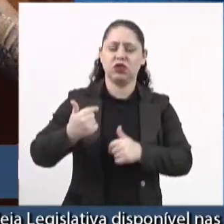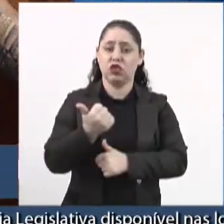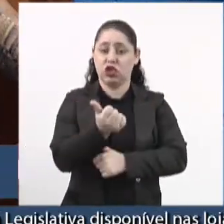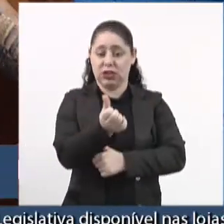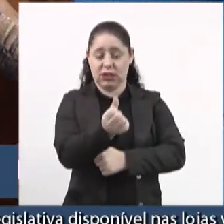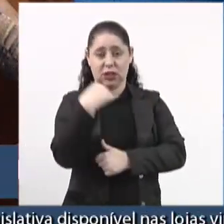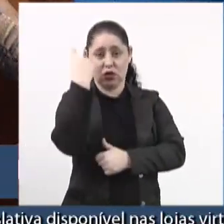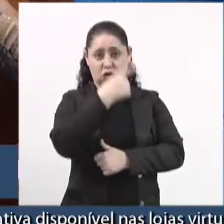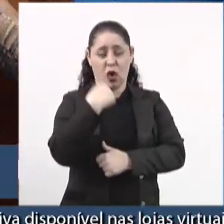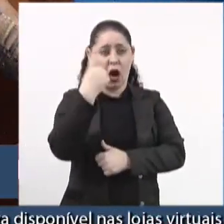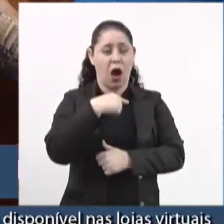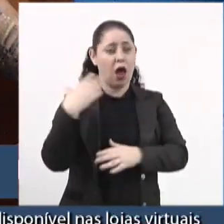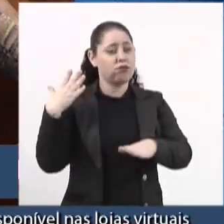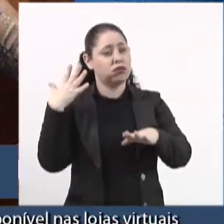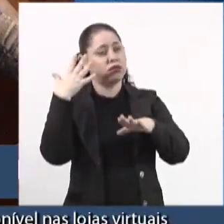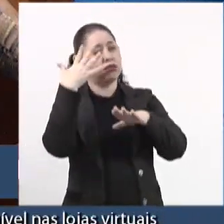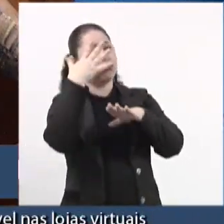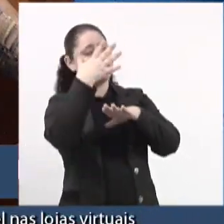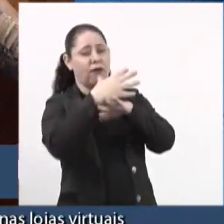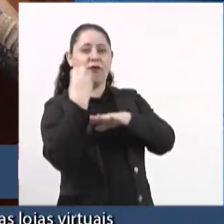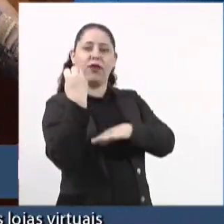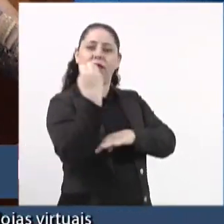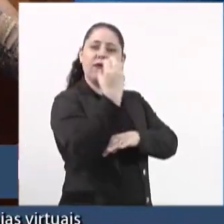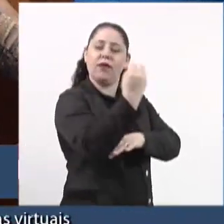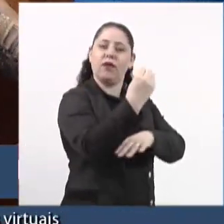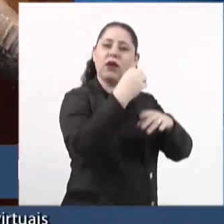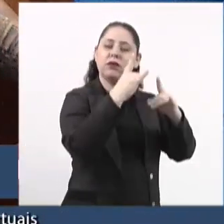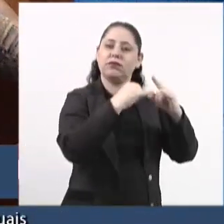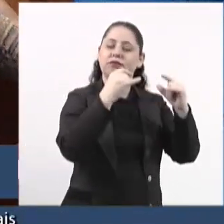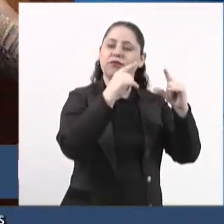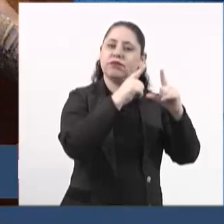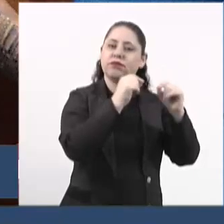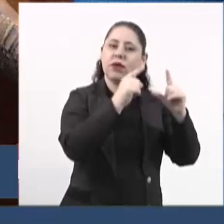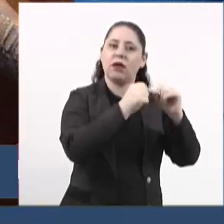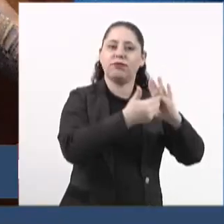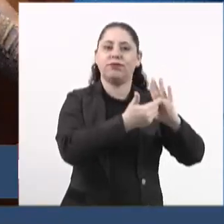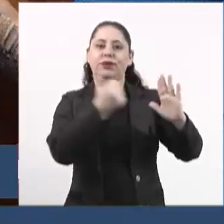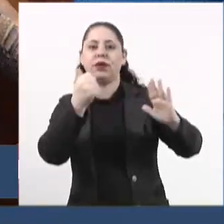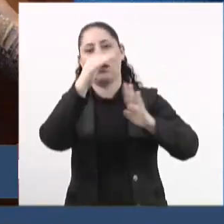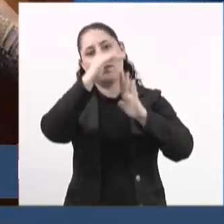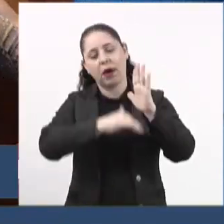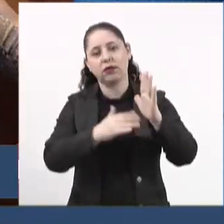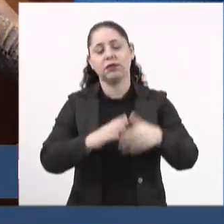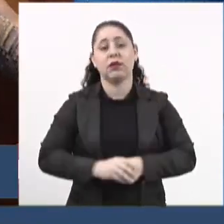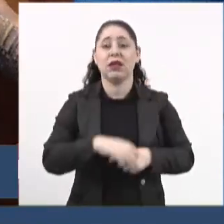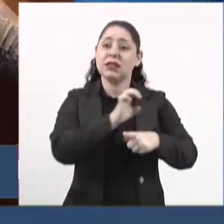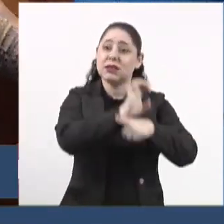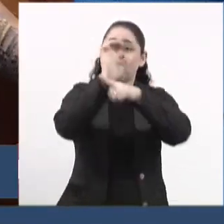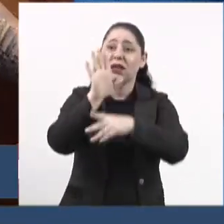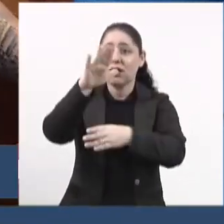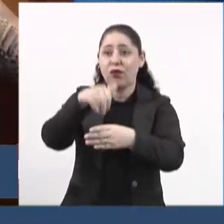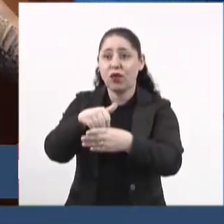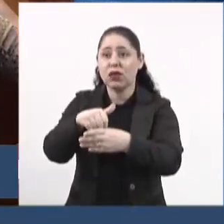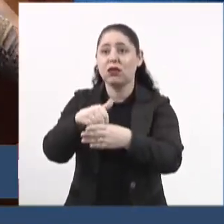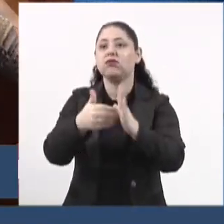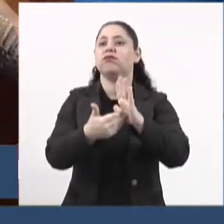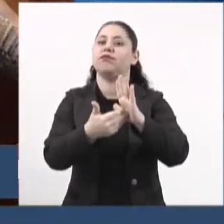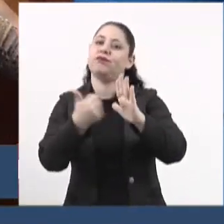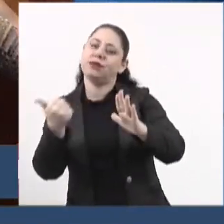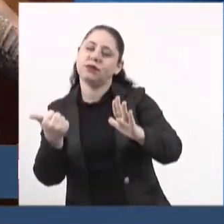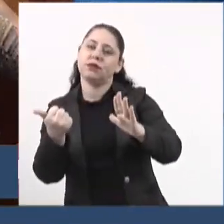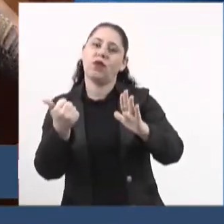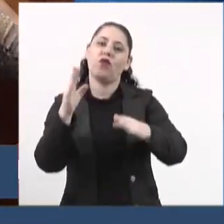horas de viagem à Brasília, chegava lá, tirava de pauta. na esperança que a votar tirava de